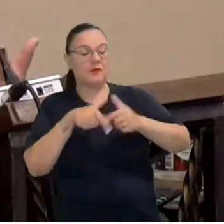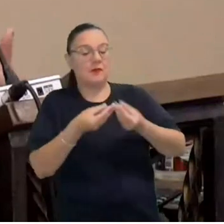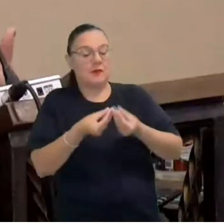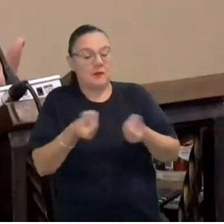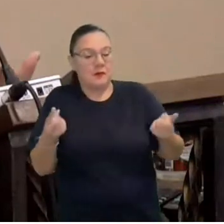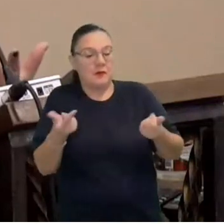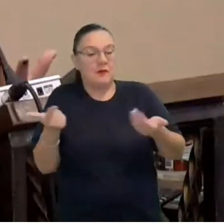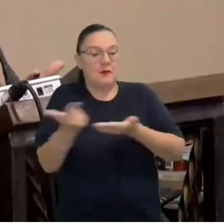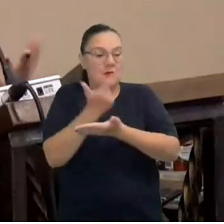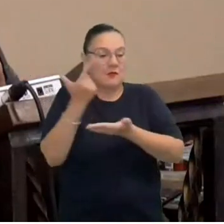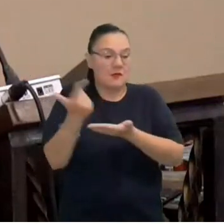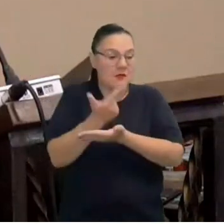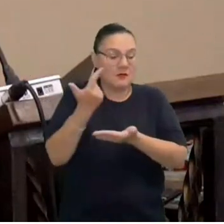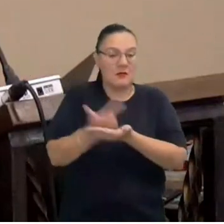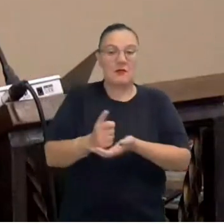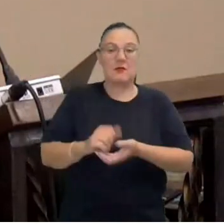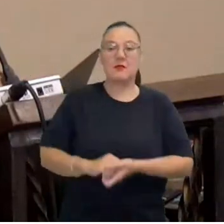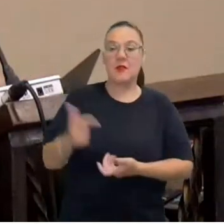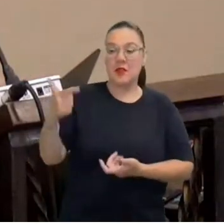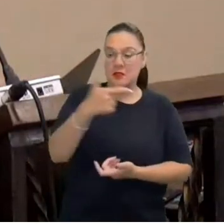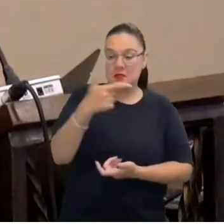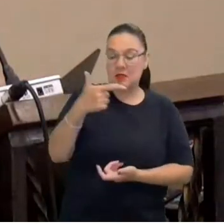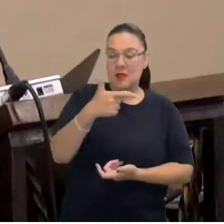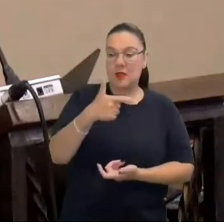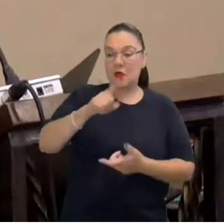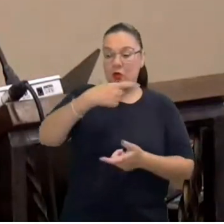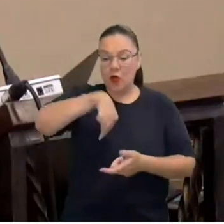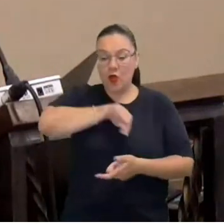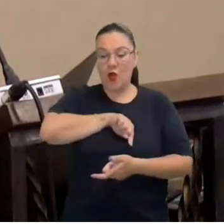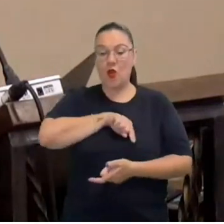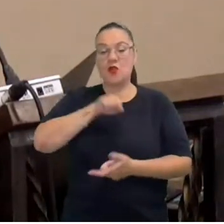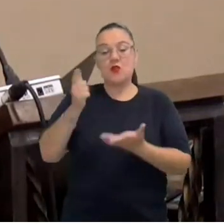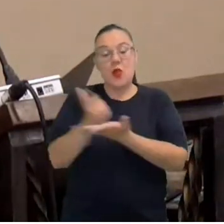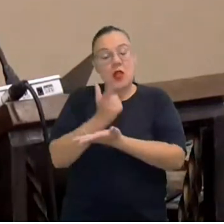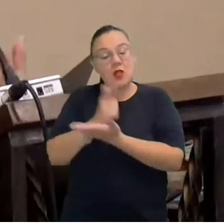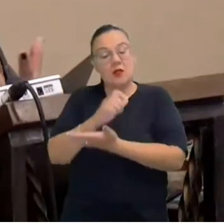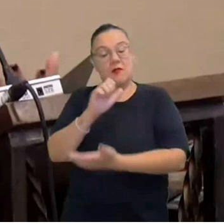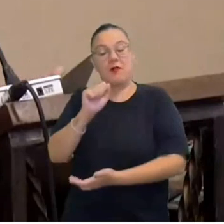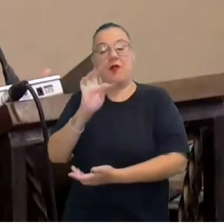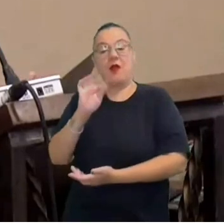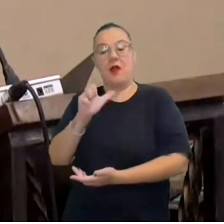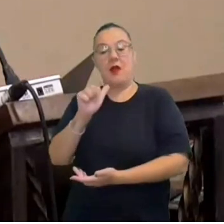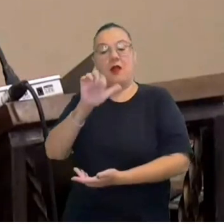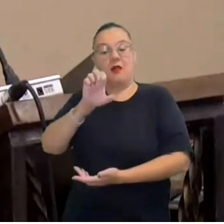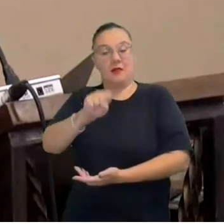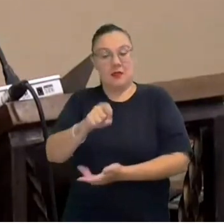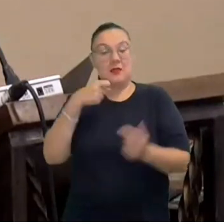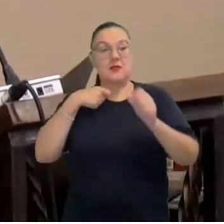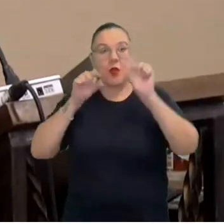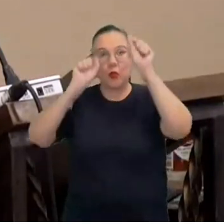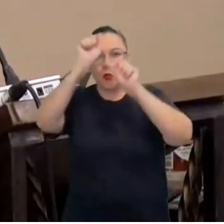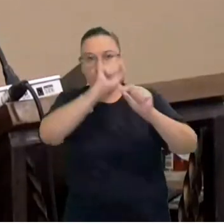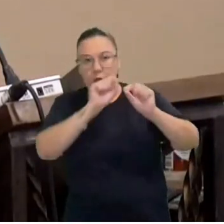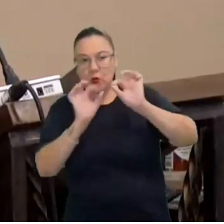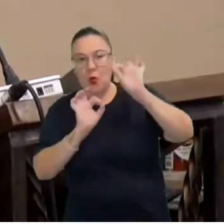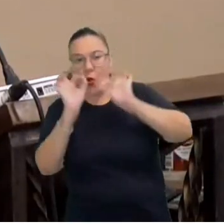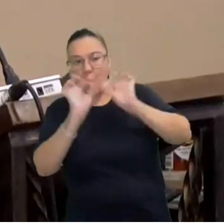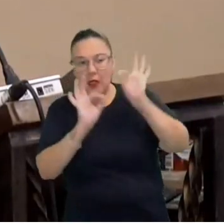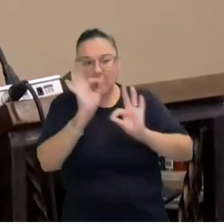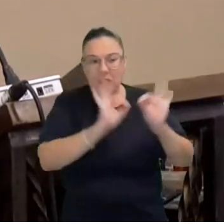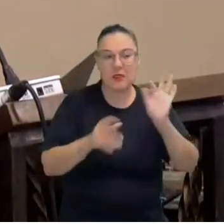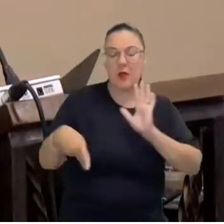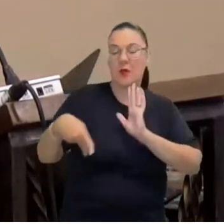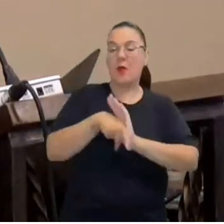livro, que é a segunda edição do nosso Atlas Eleitoral. Um mapeamento das eleições que podem servir de base para